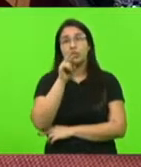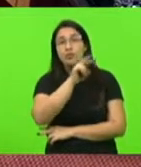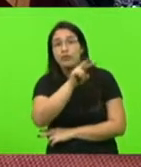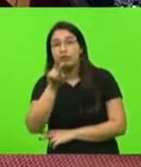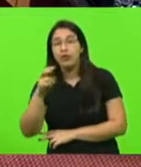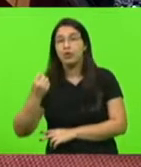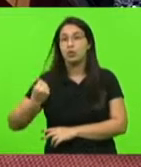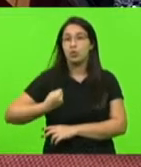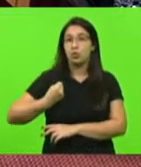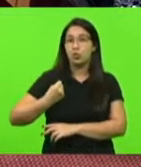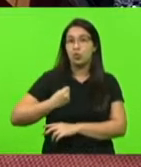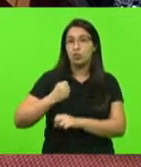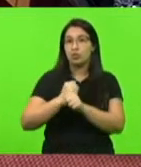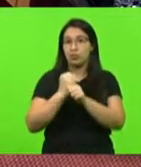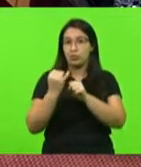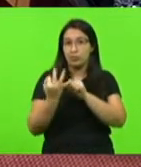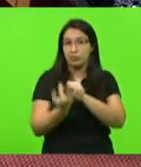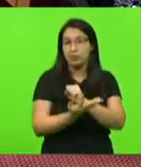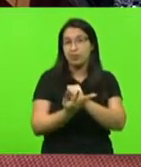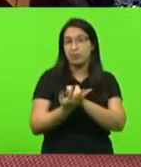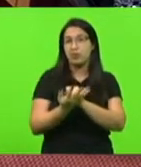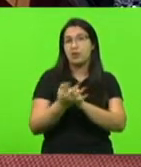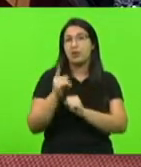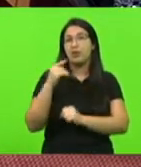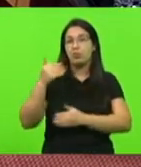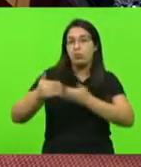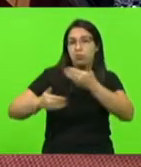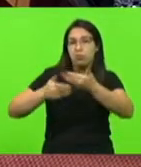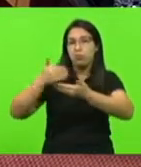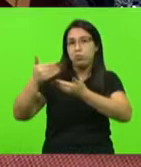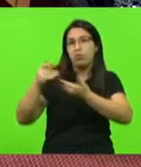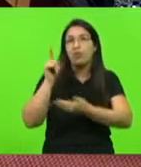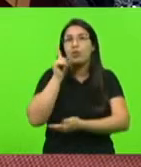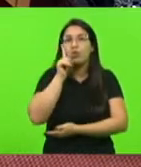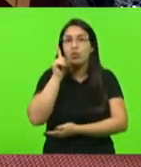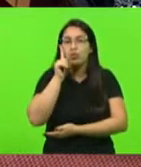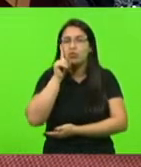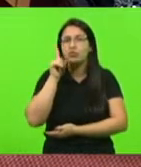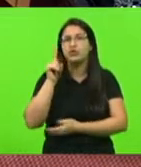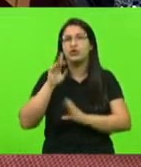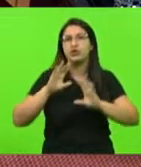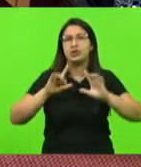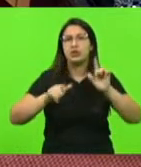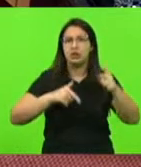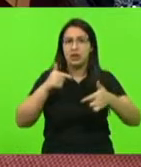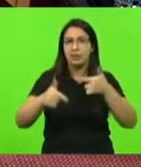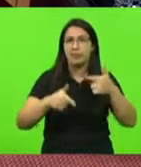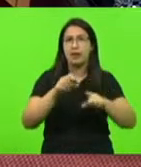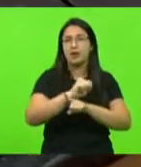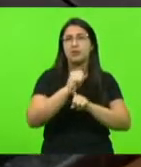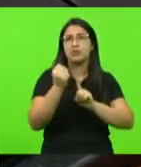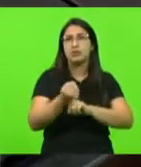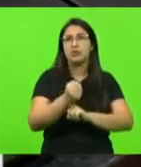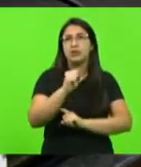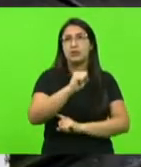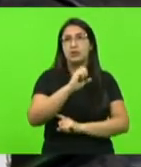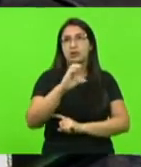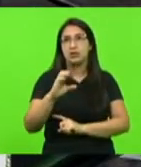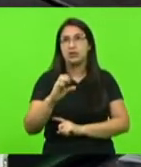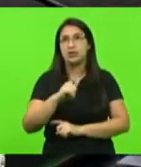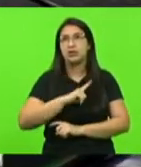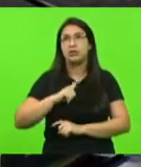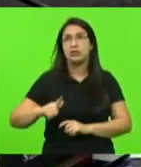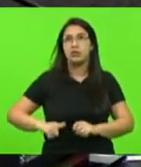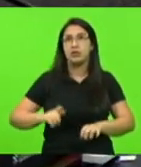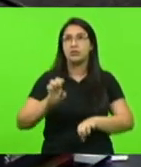números da pandemia e a cada dia, graças a todo o trabalho que a sociedade catarinense fez e o governo do Estado